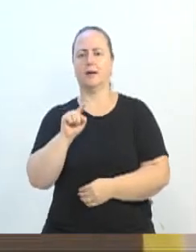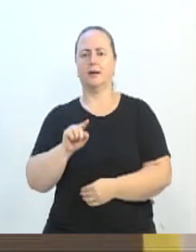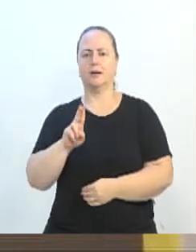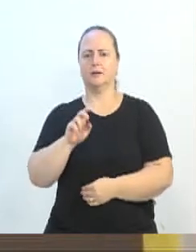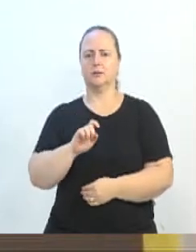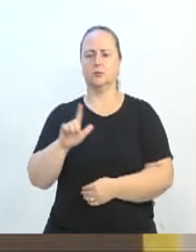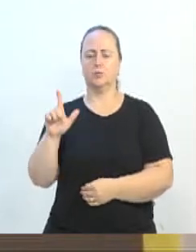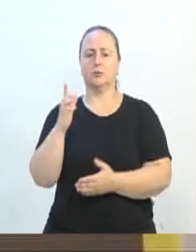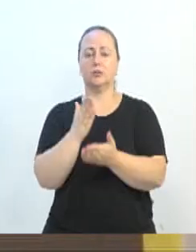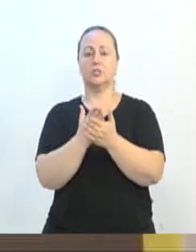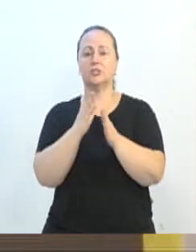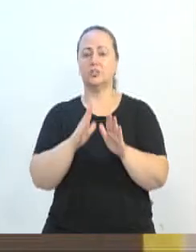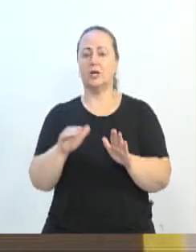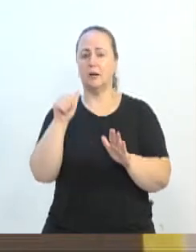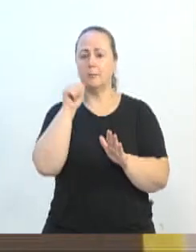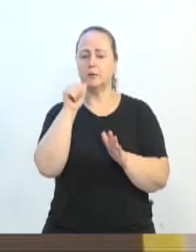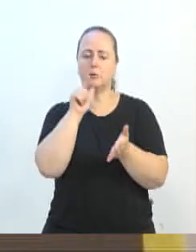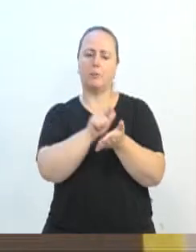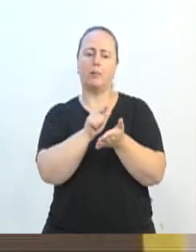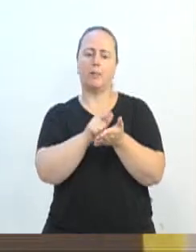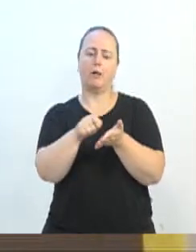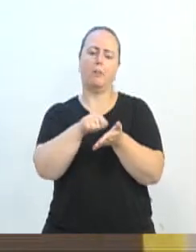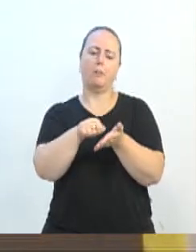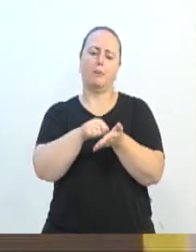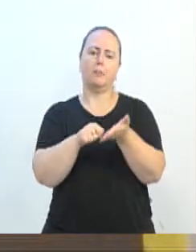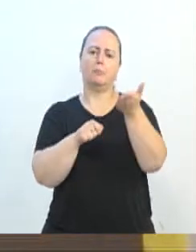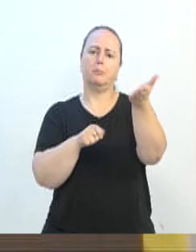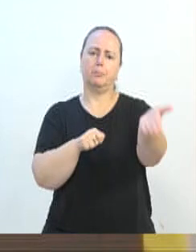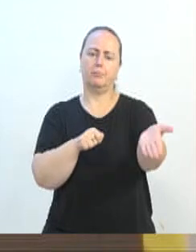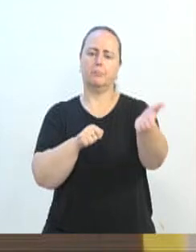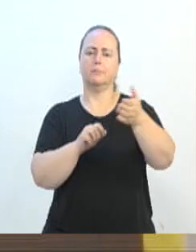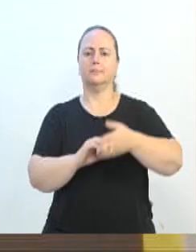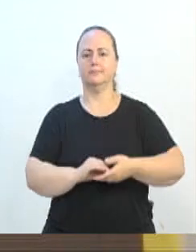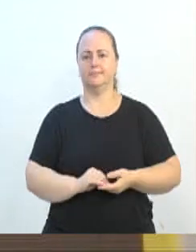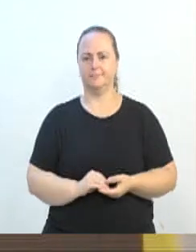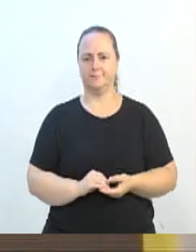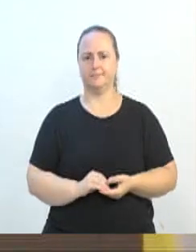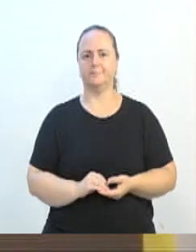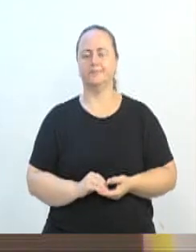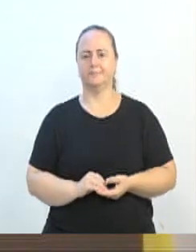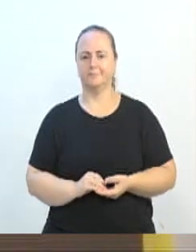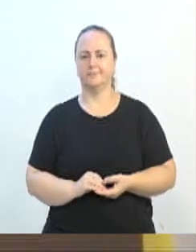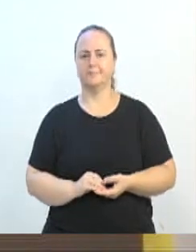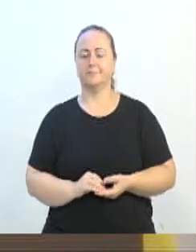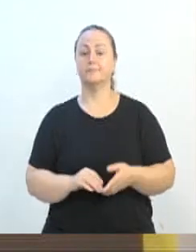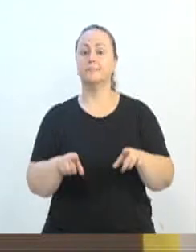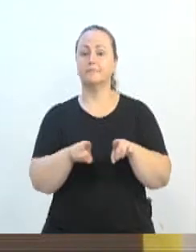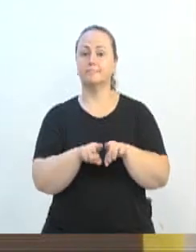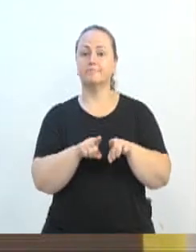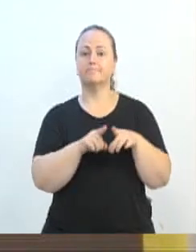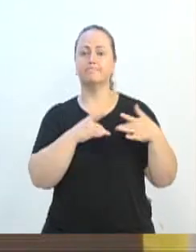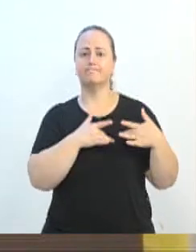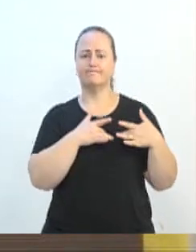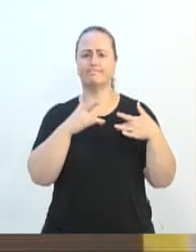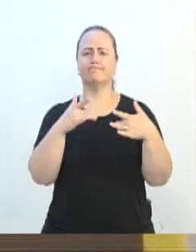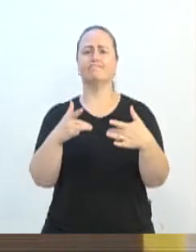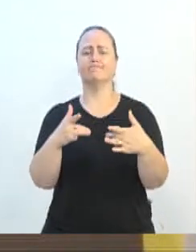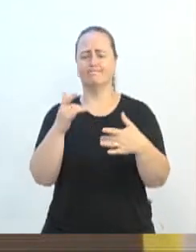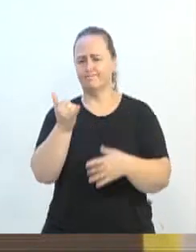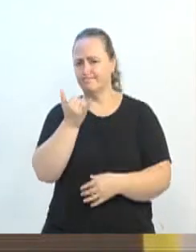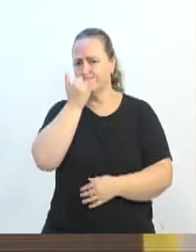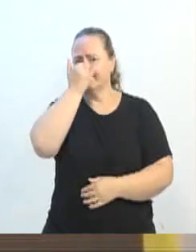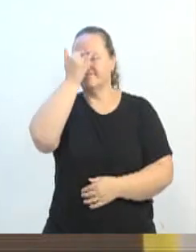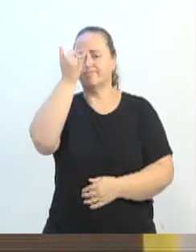saia do papel. Sr. Presidente, por fim, gostaria de prestar minha solidariedade às vítimas da nossa cidade